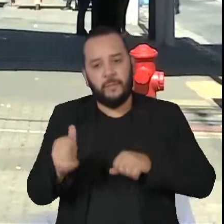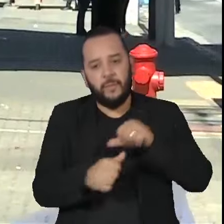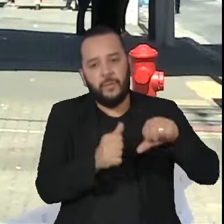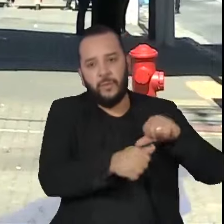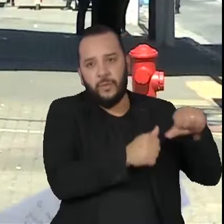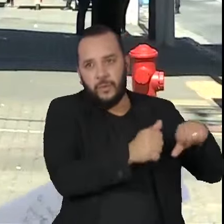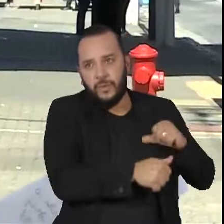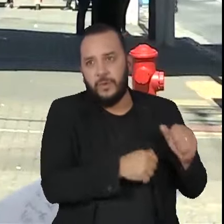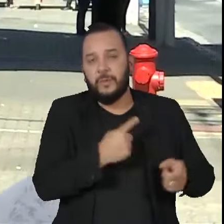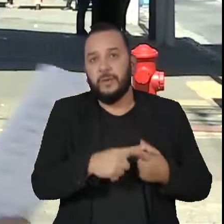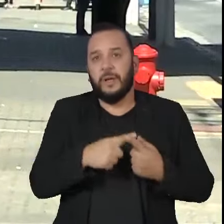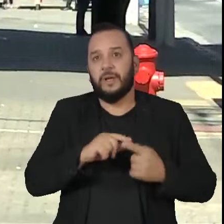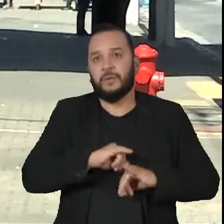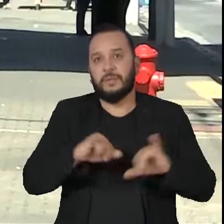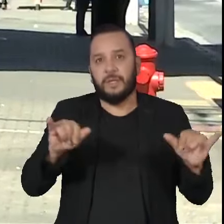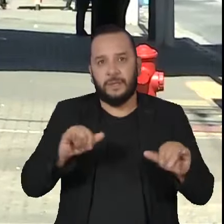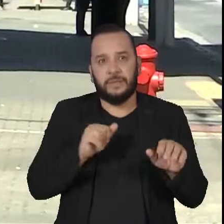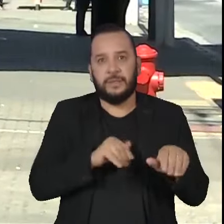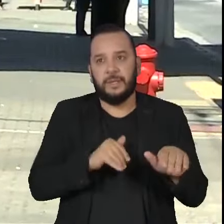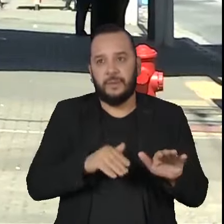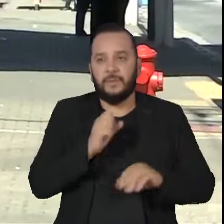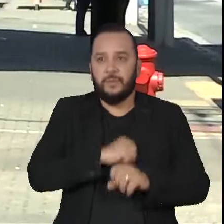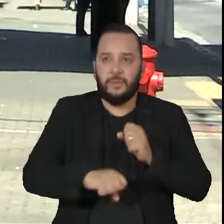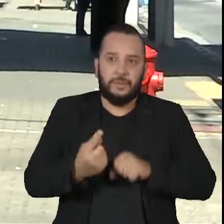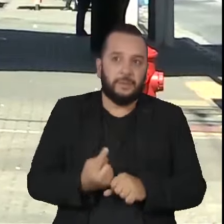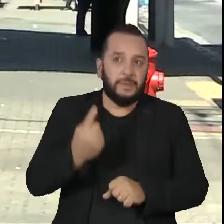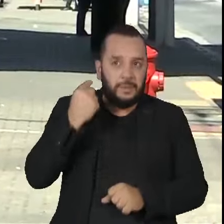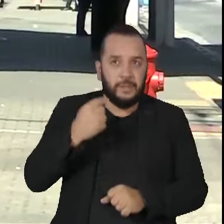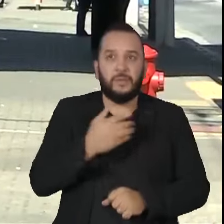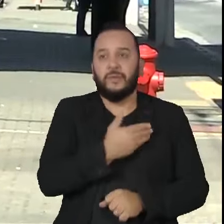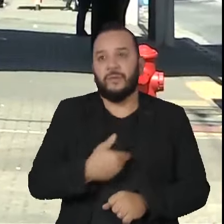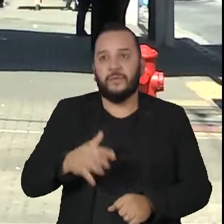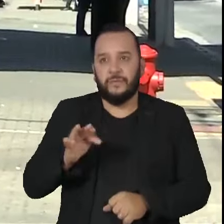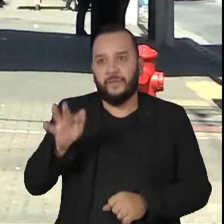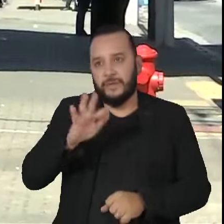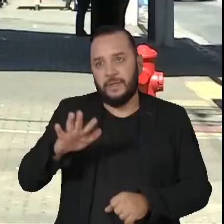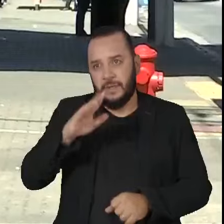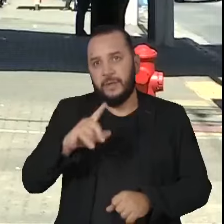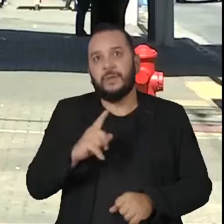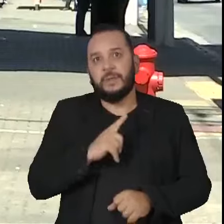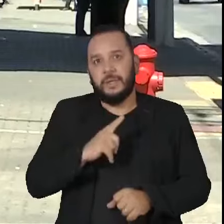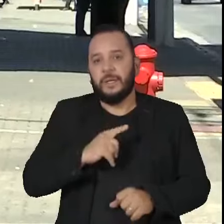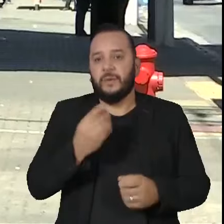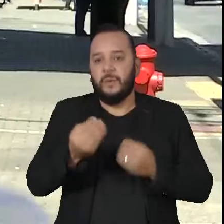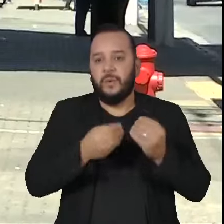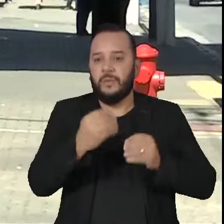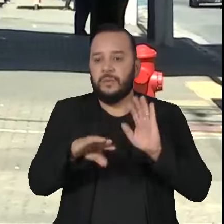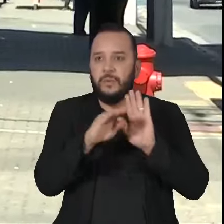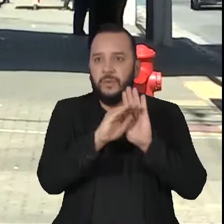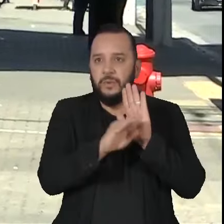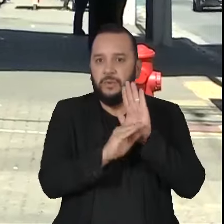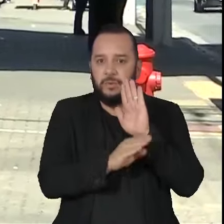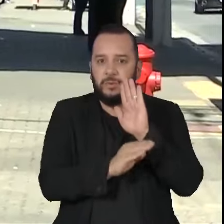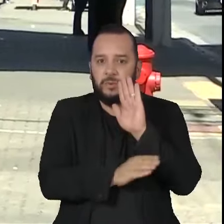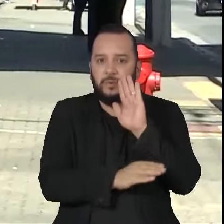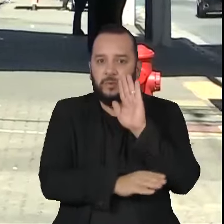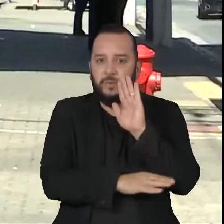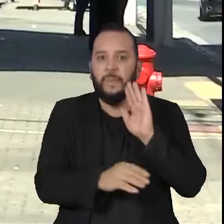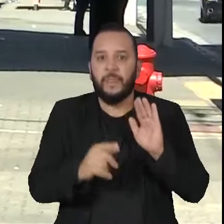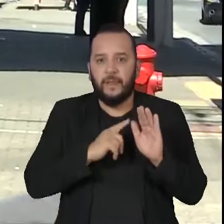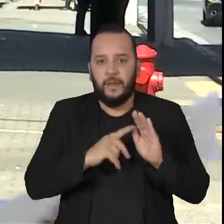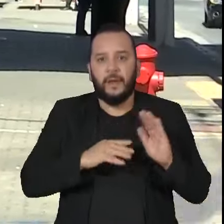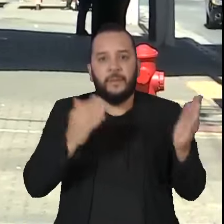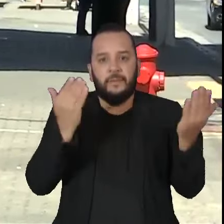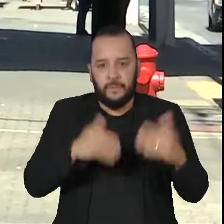ele foi anunciado em setembro do ano passado pelo governo federal, principalmente com relação ao cronograma. A prova estava prevista para